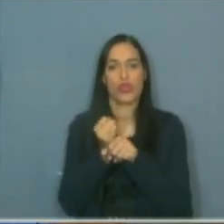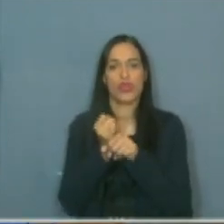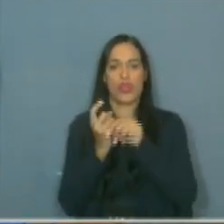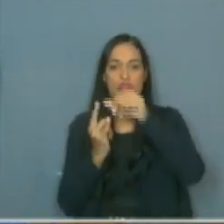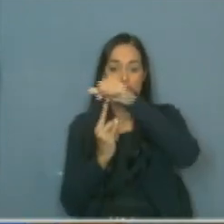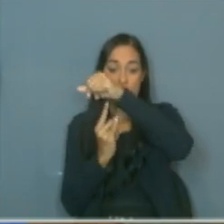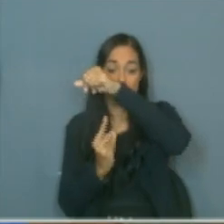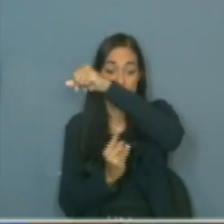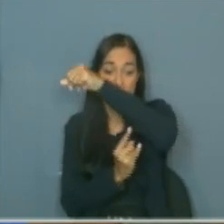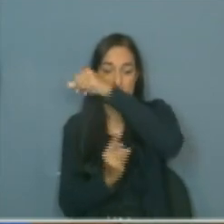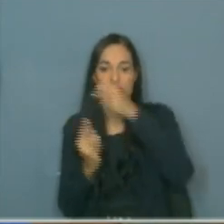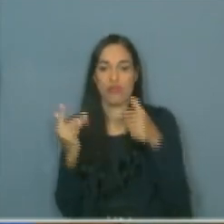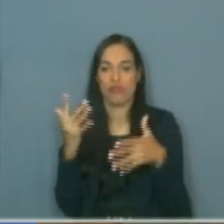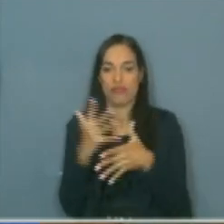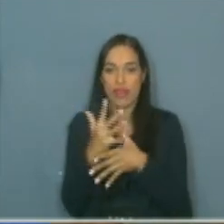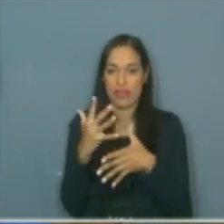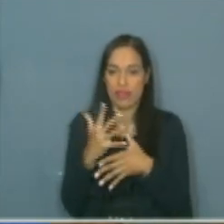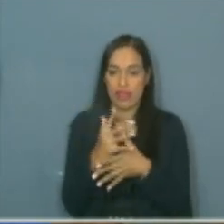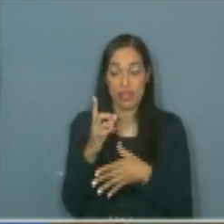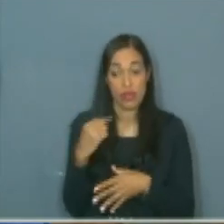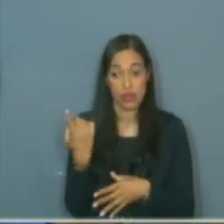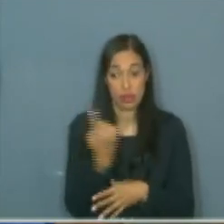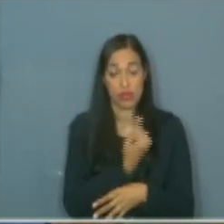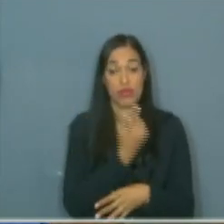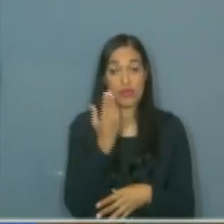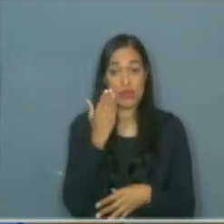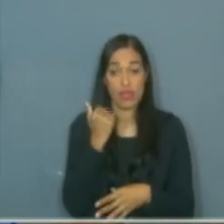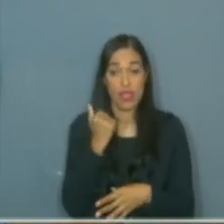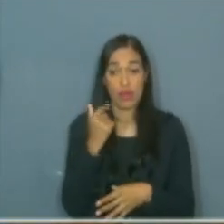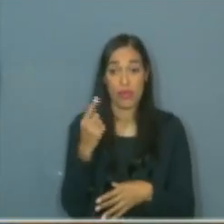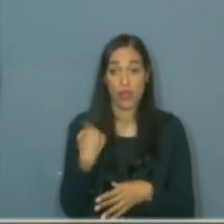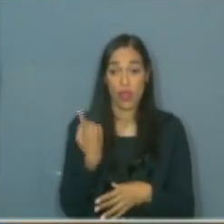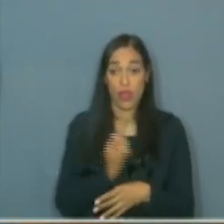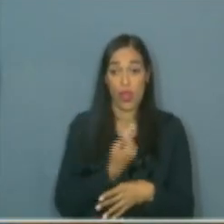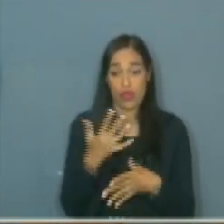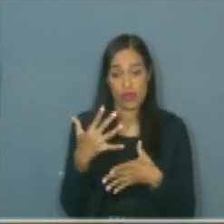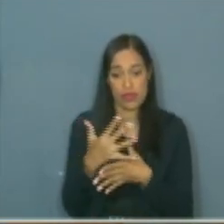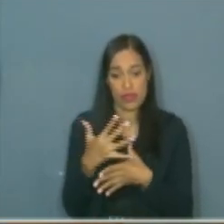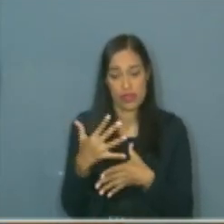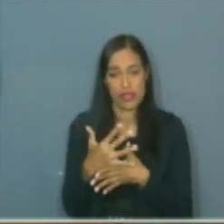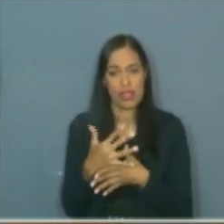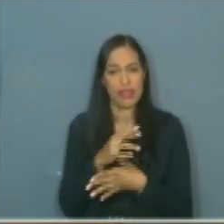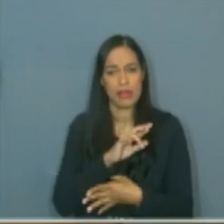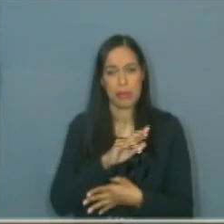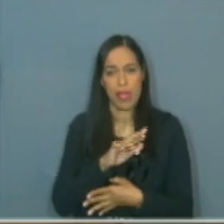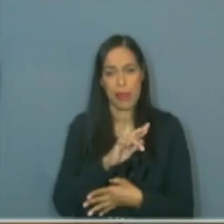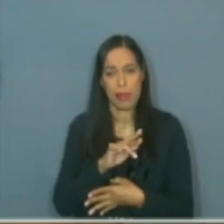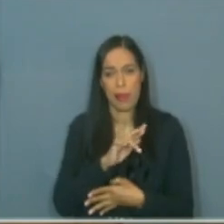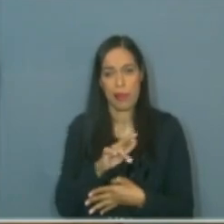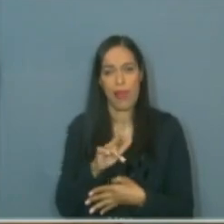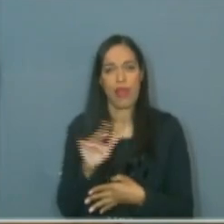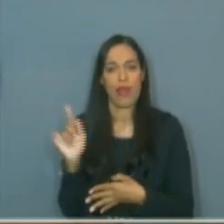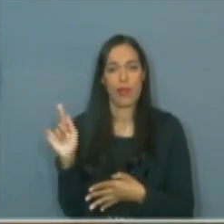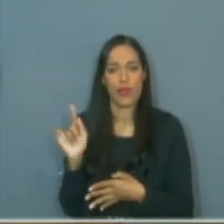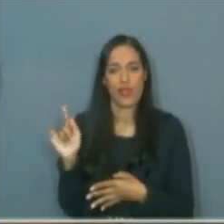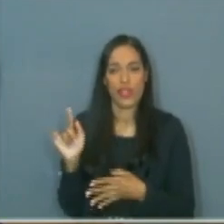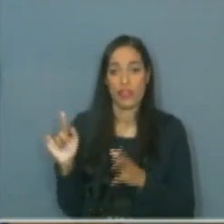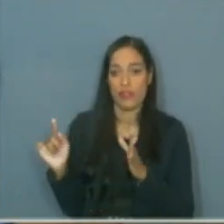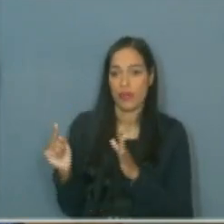pontes na nossa cidade. Como sabemos, nossa cidade é marcada por uma geografia única,